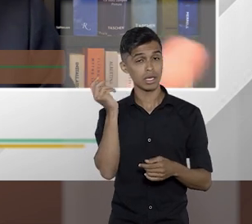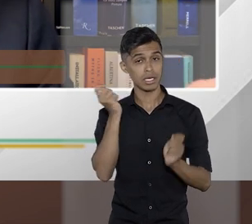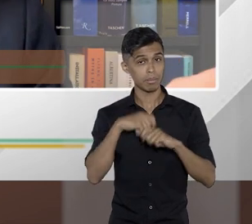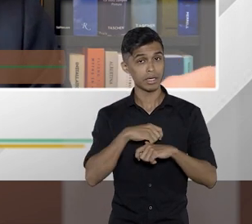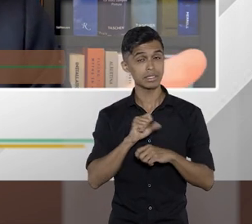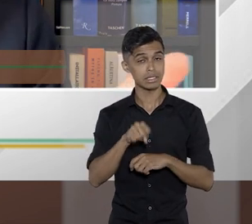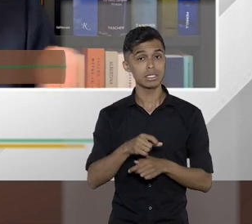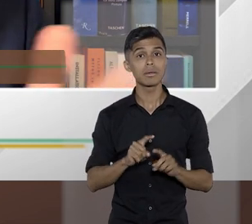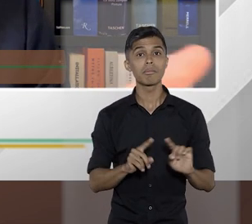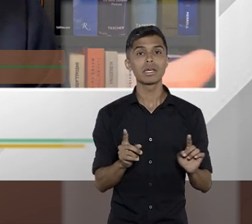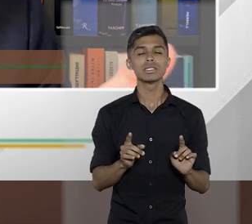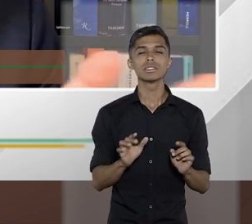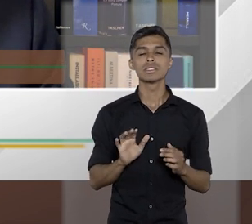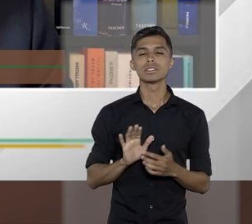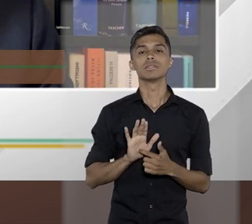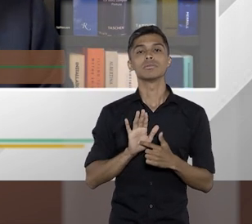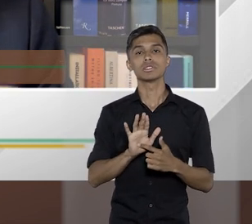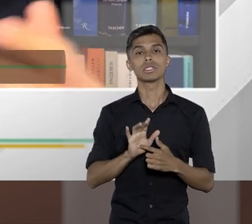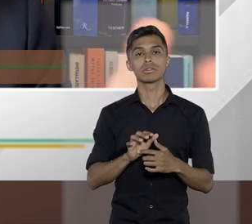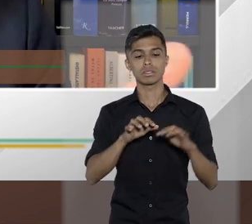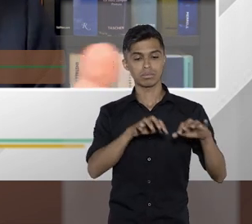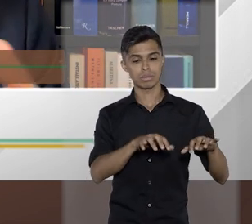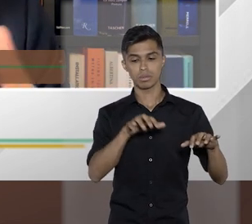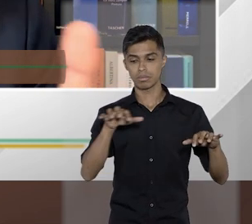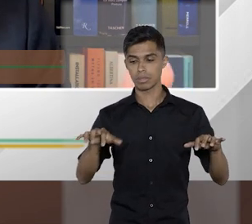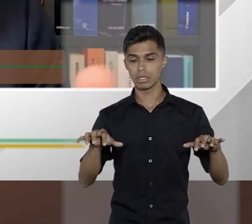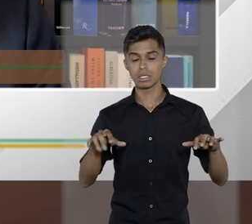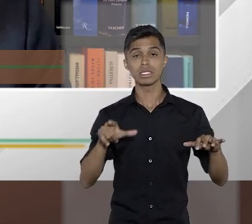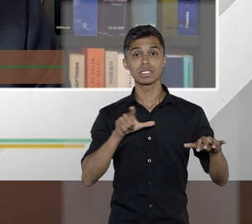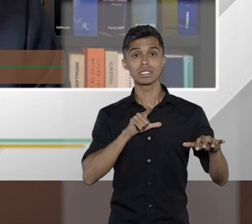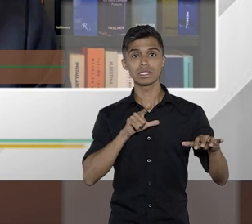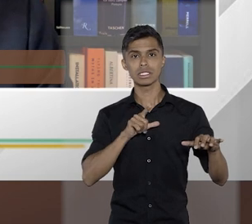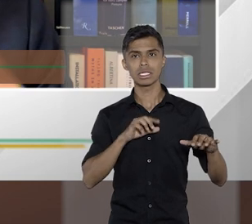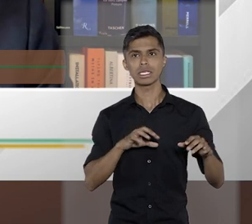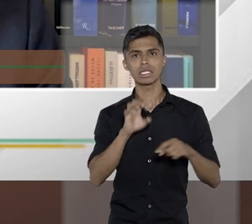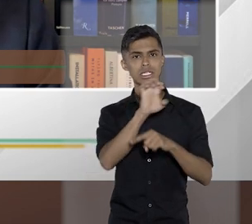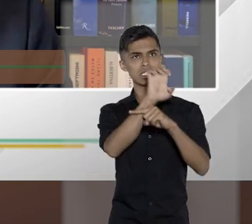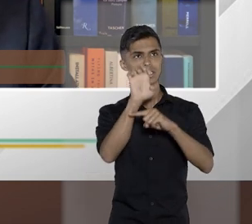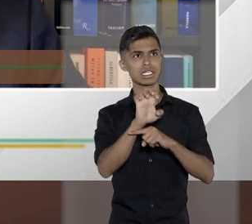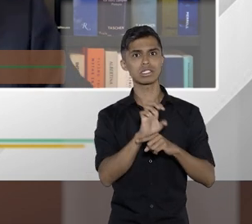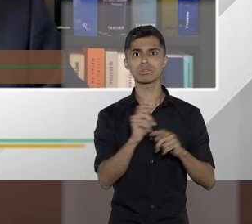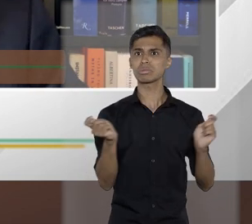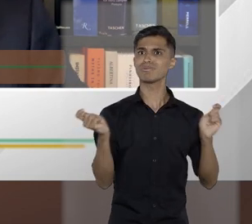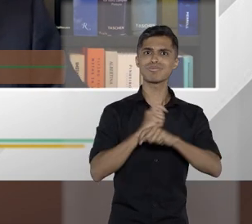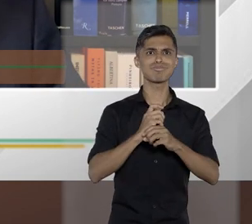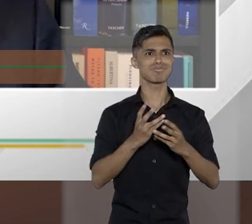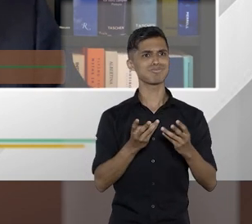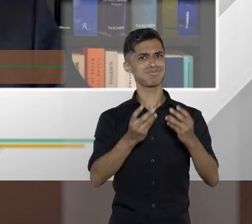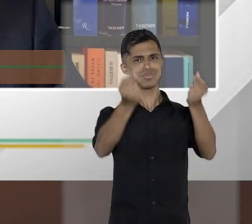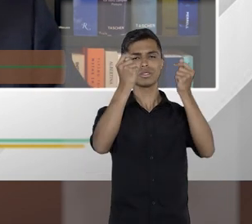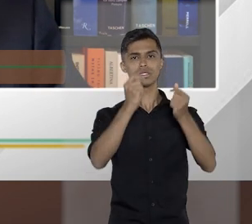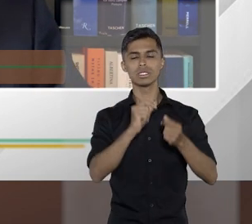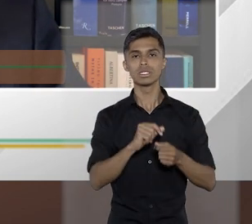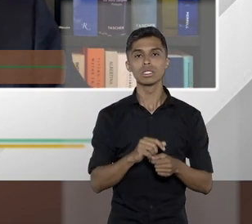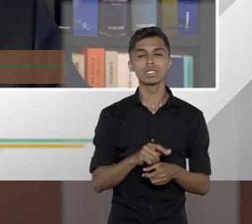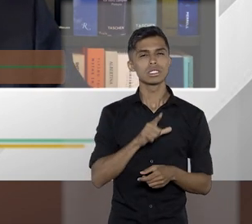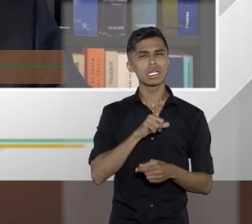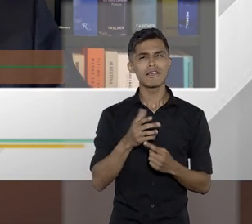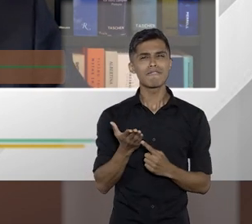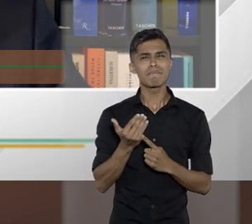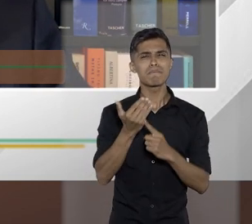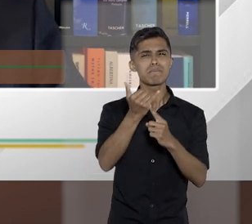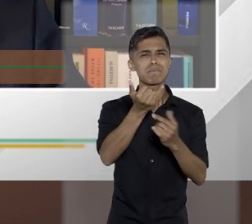inclusive, entre entes federados, por exemplo, existem estados ultra bem capacitados com administração tributária altamente